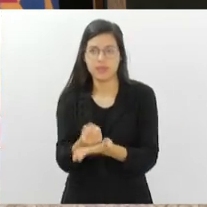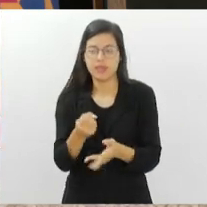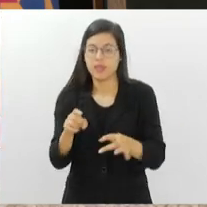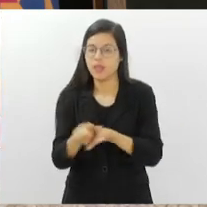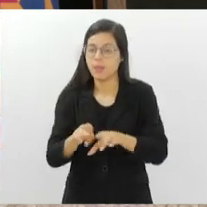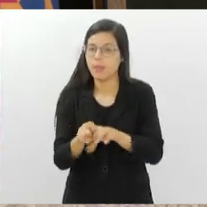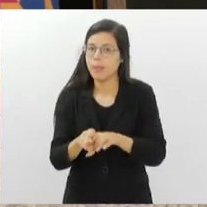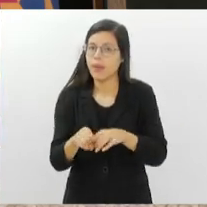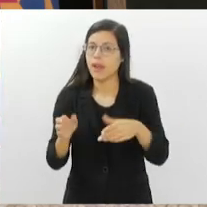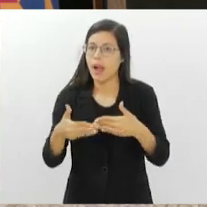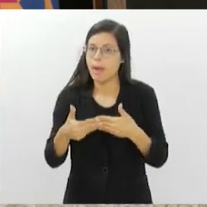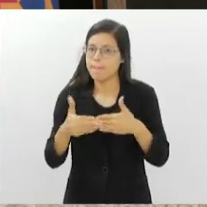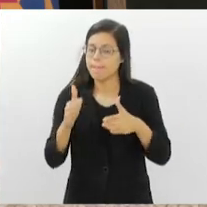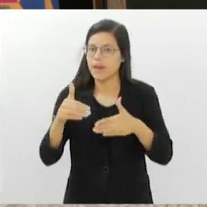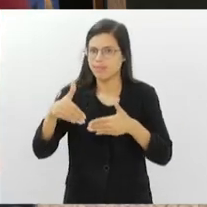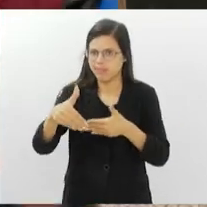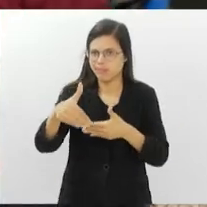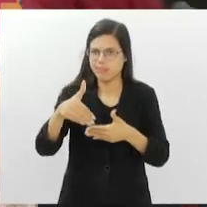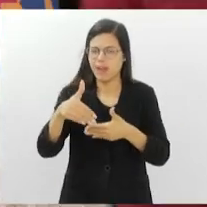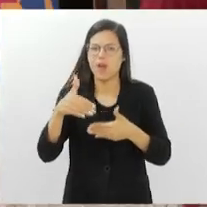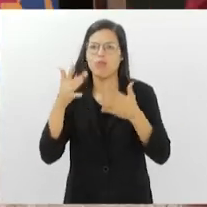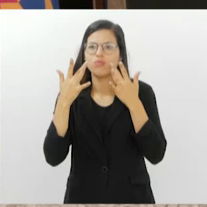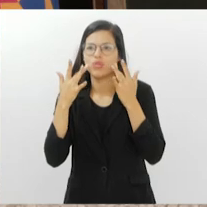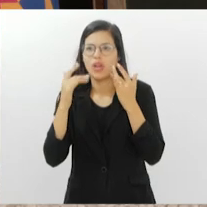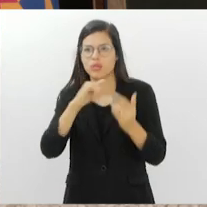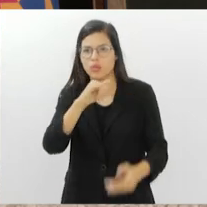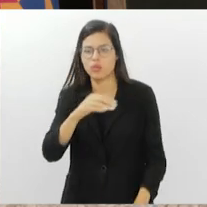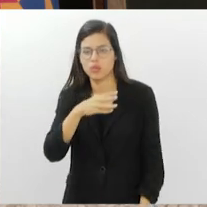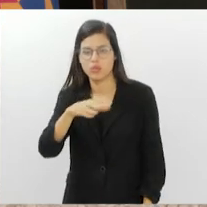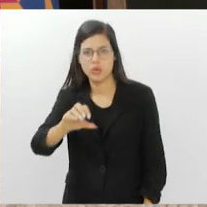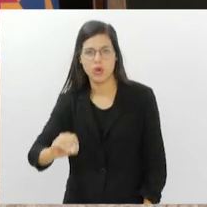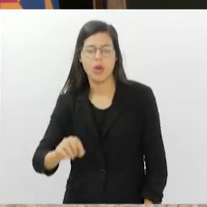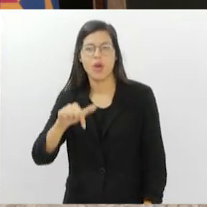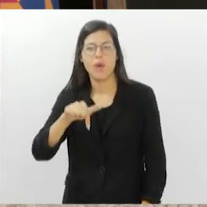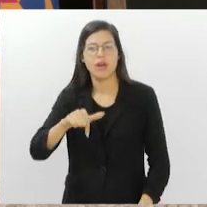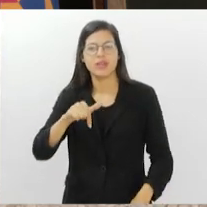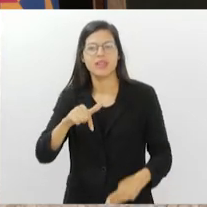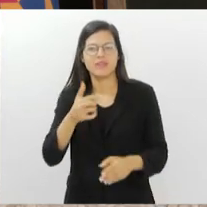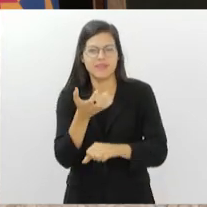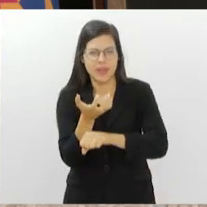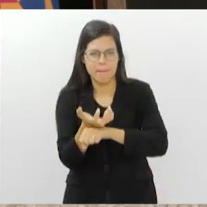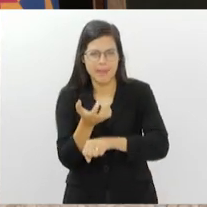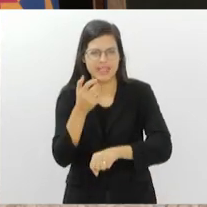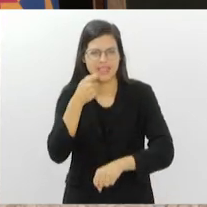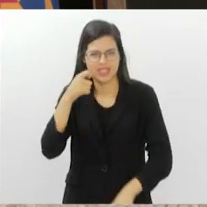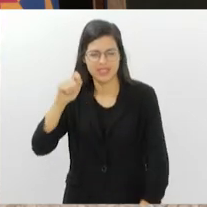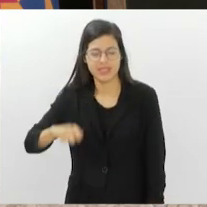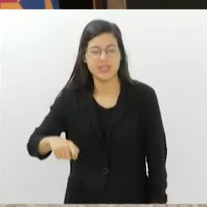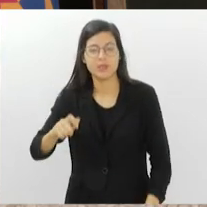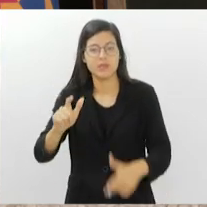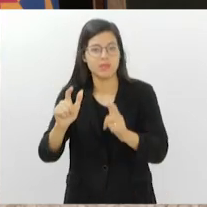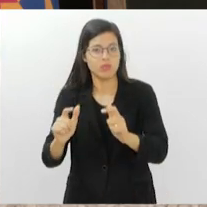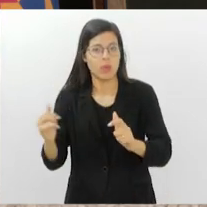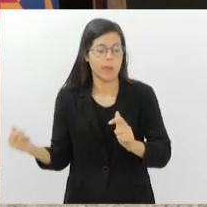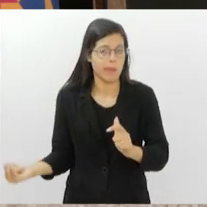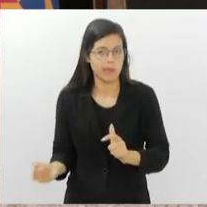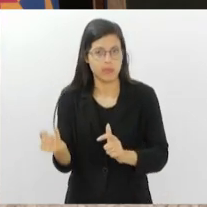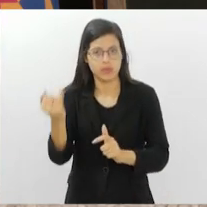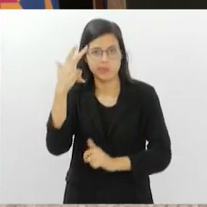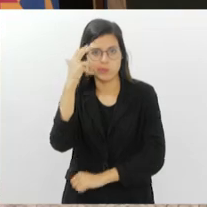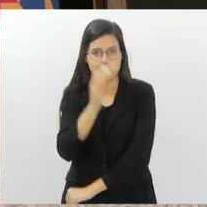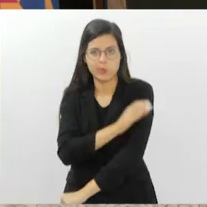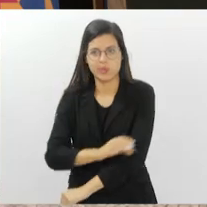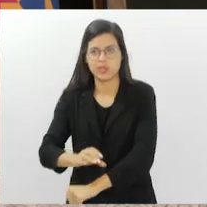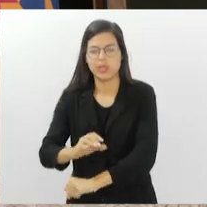o Teatro João Caetano, aqui na Praça Tiradentes, no centro do Rio. Um dos espaços mais importantes da cultura do Estado, vem